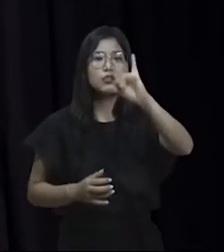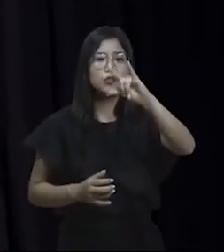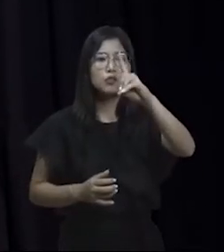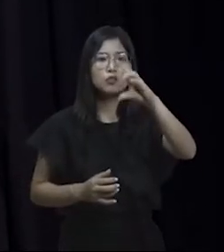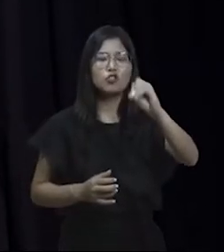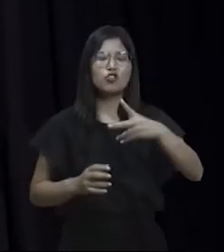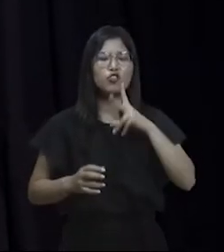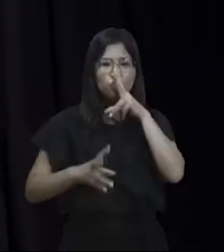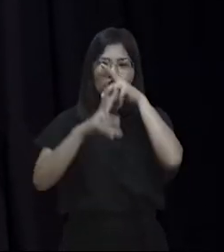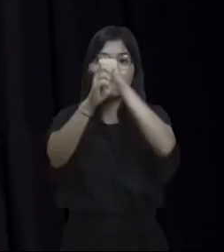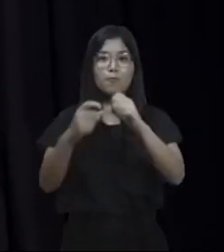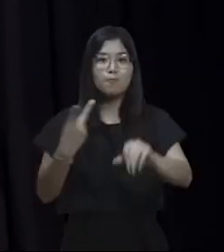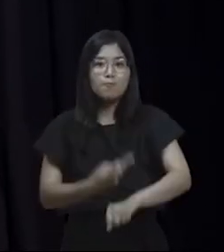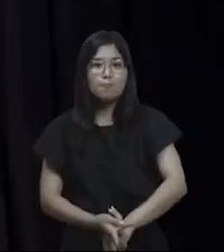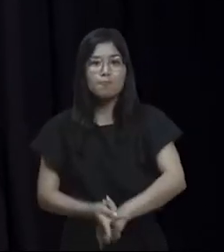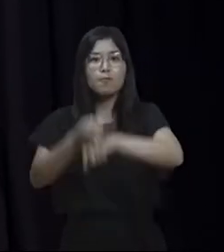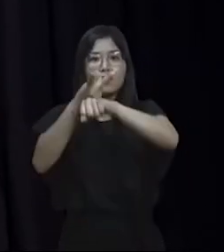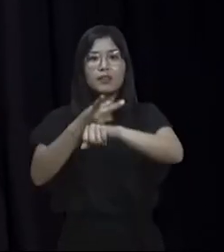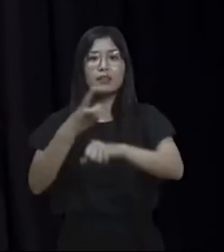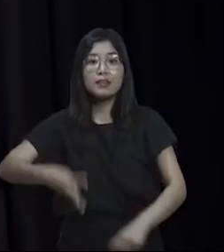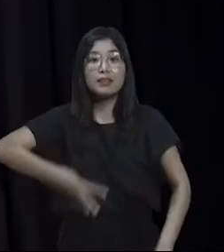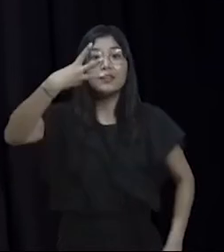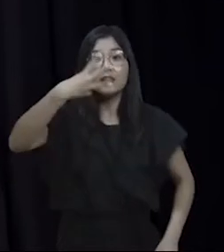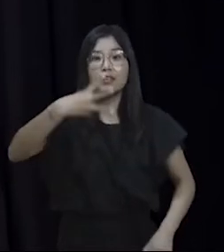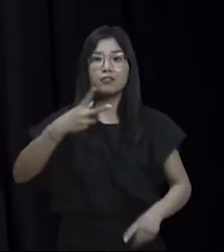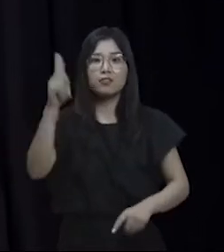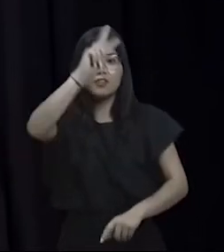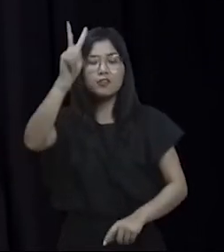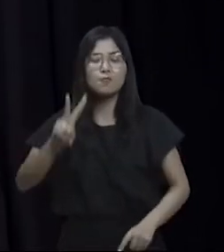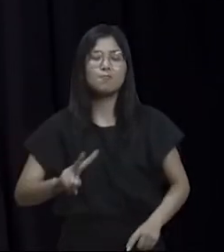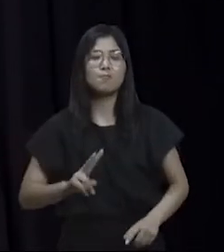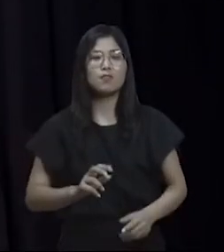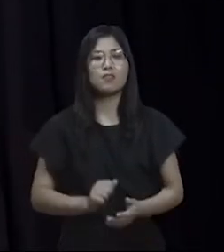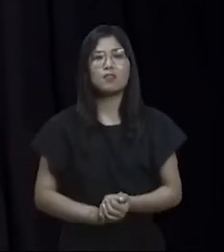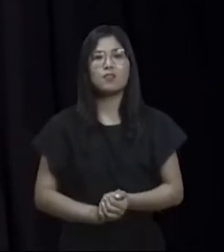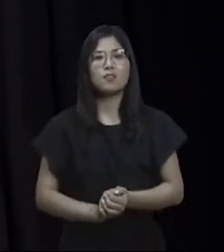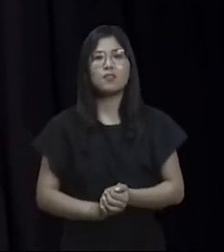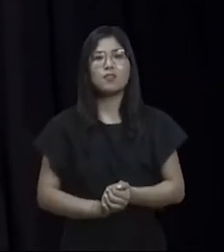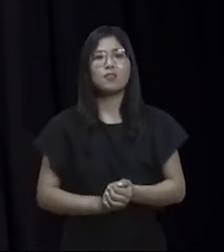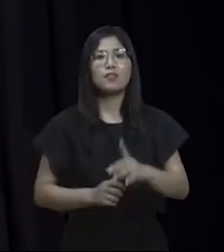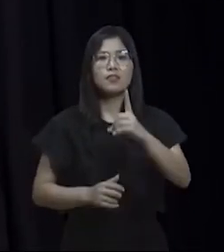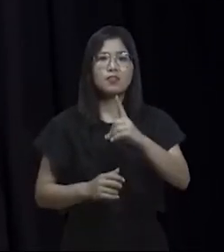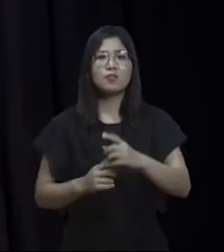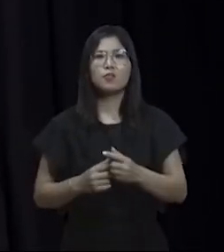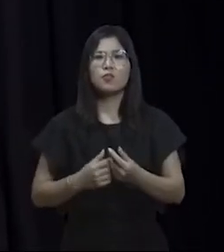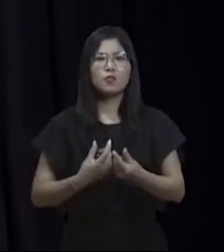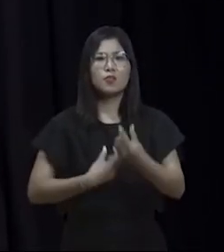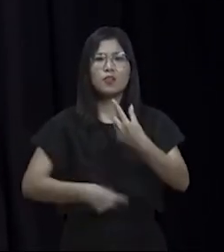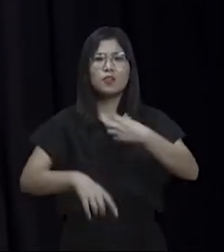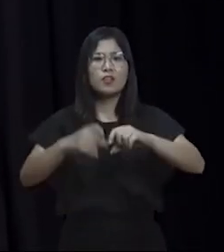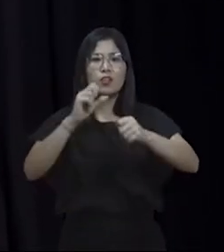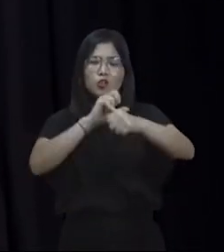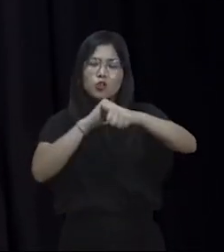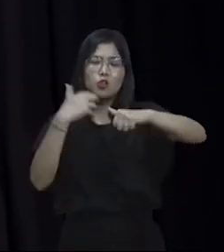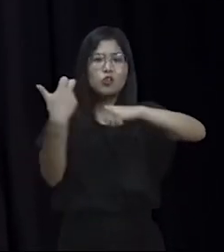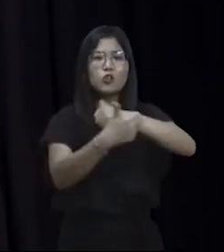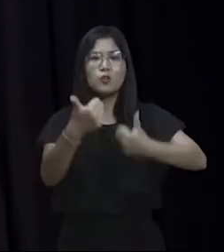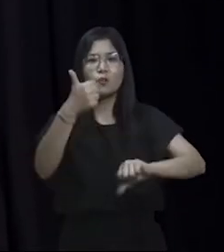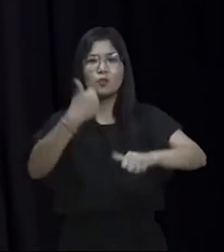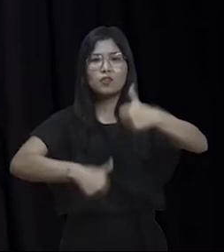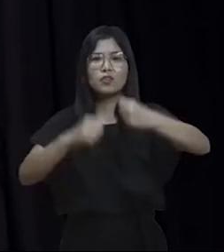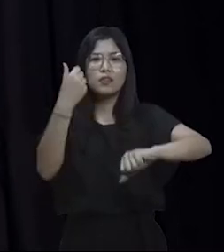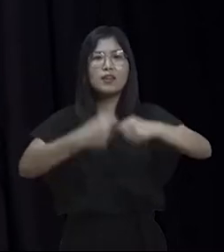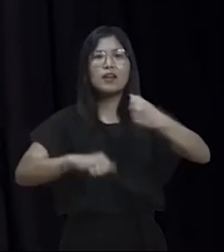quando eu recebo o prêmio, e essa é a minha terceira vez, muito mais pela benevolência do júri e dos jornalistas do que pela minha